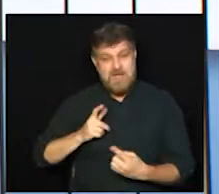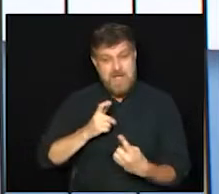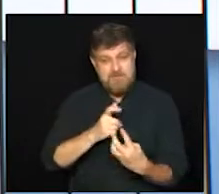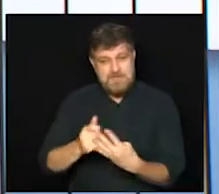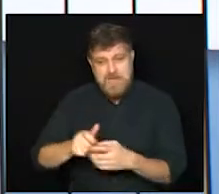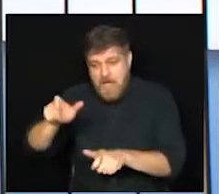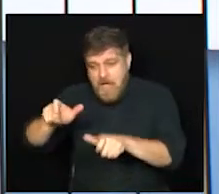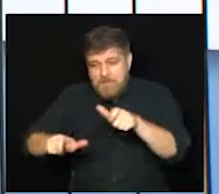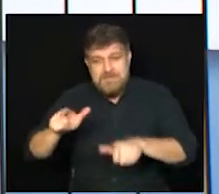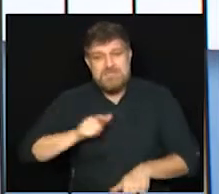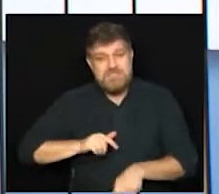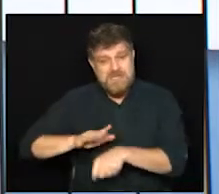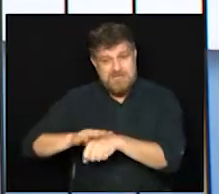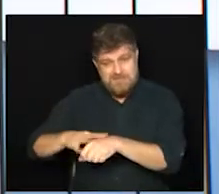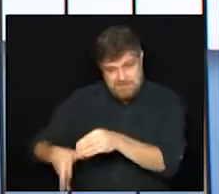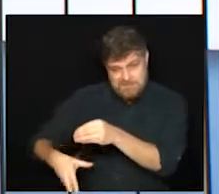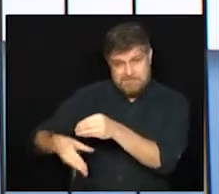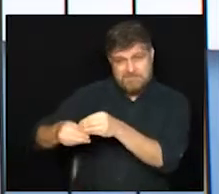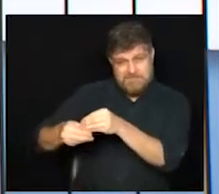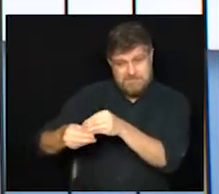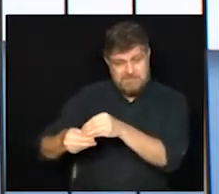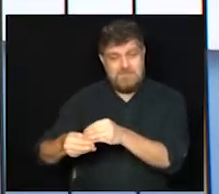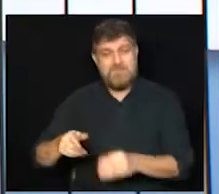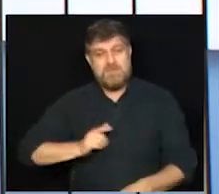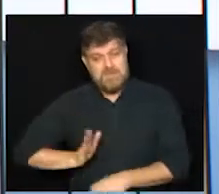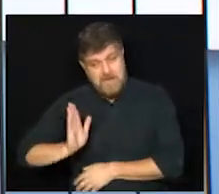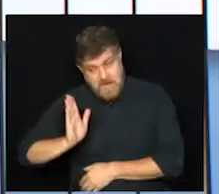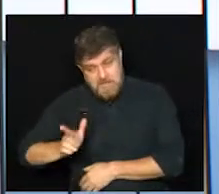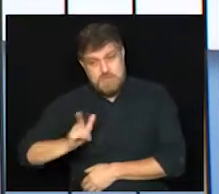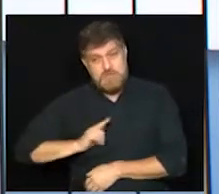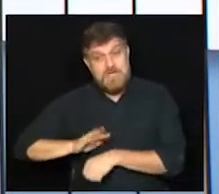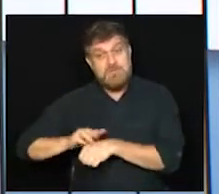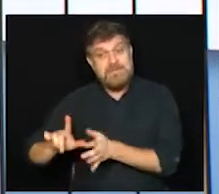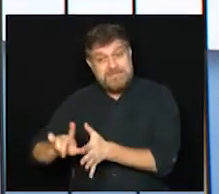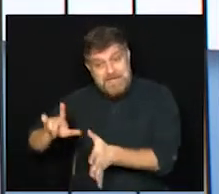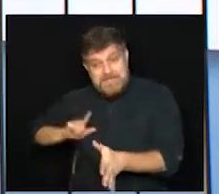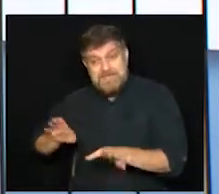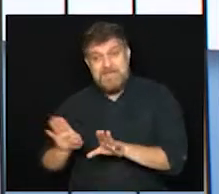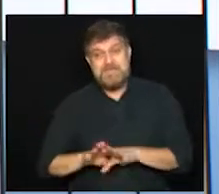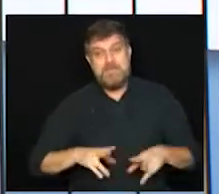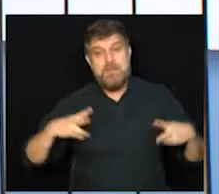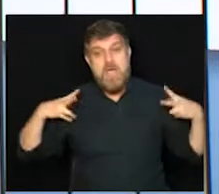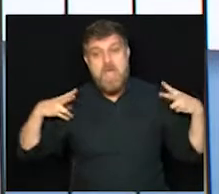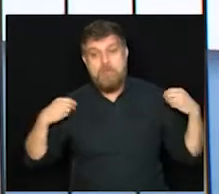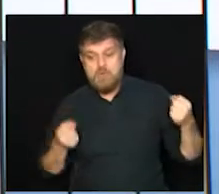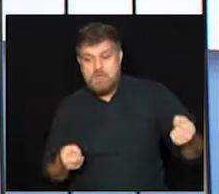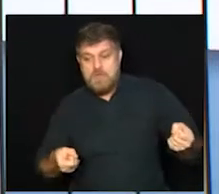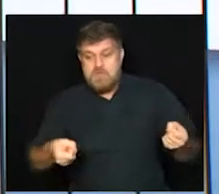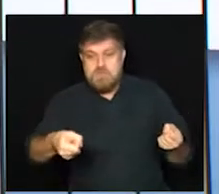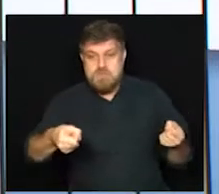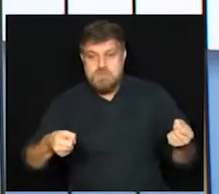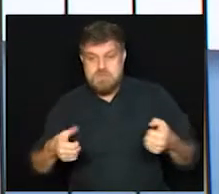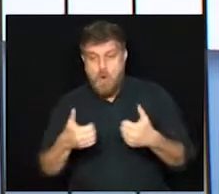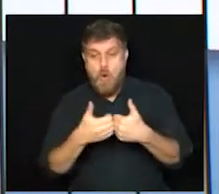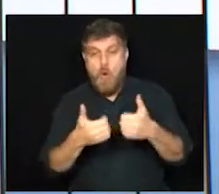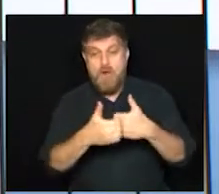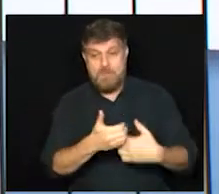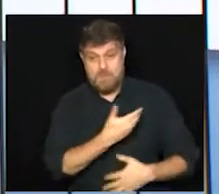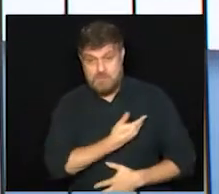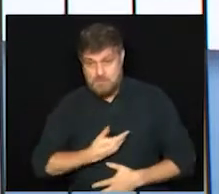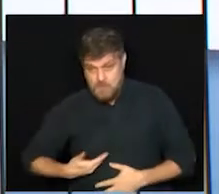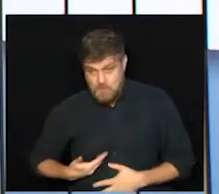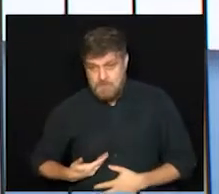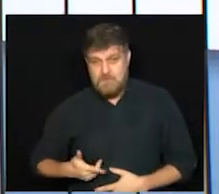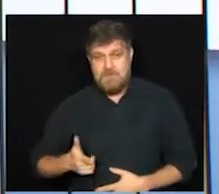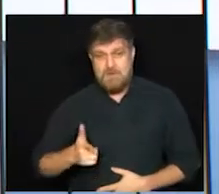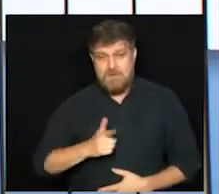com problemas crônicos de saúde, chamadas comorbidades, e também para os motoristas de ônibus, o transporte público. A